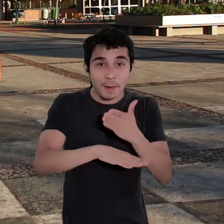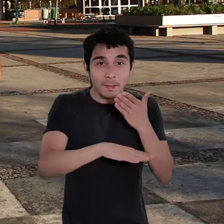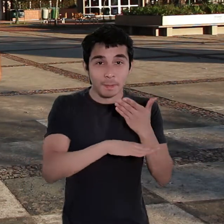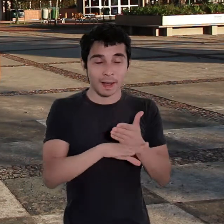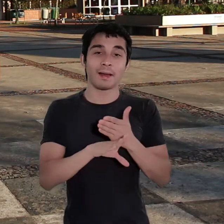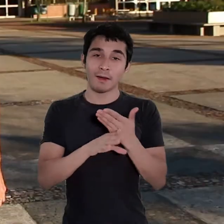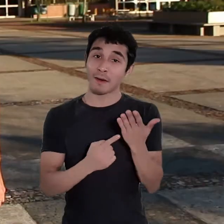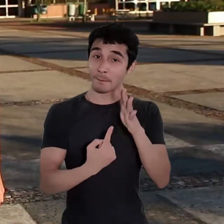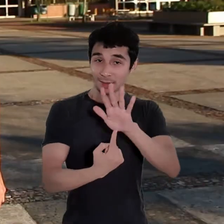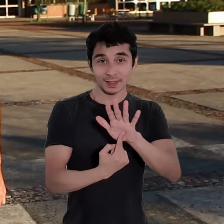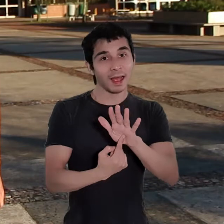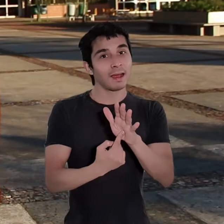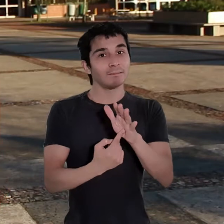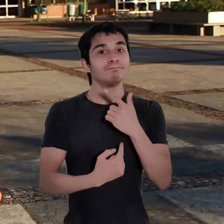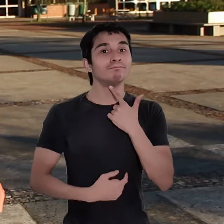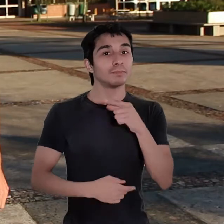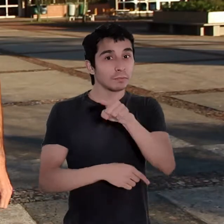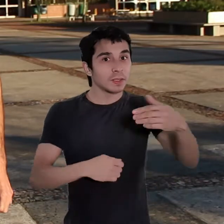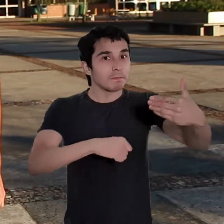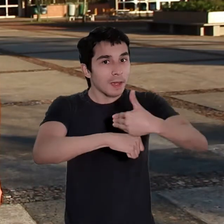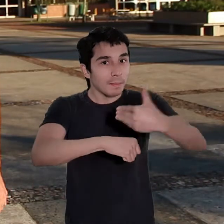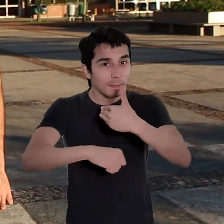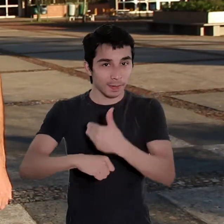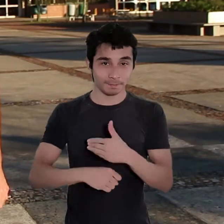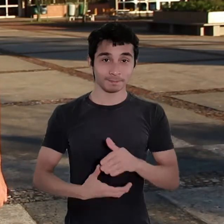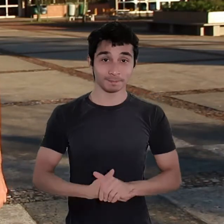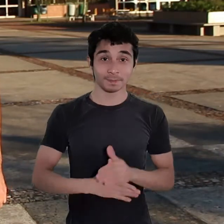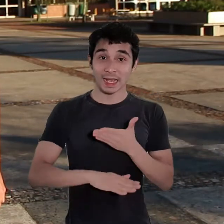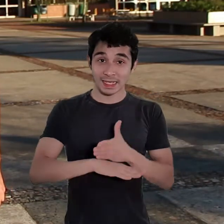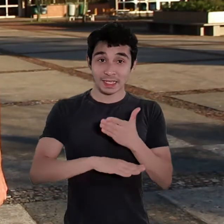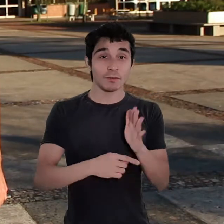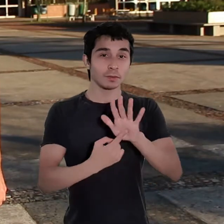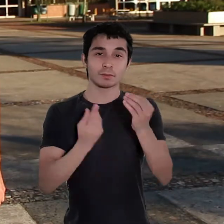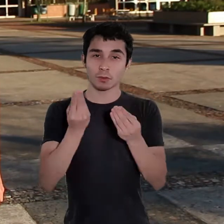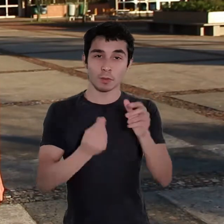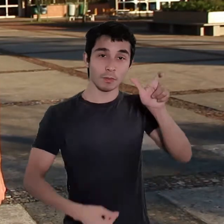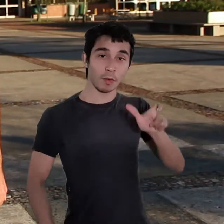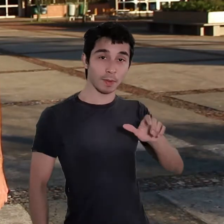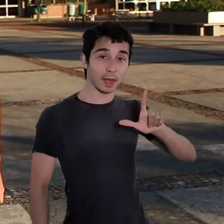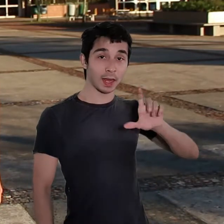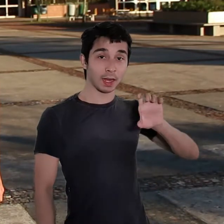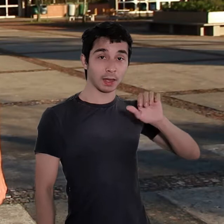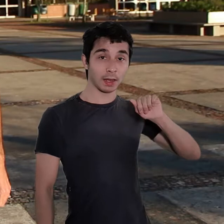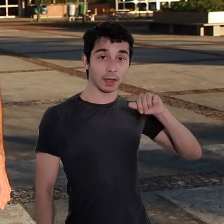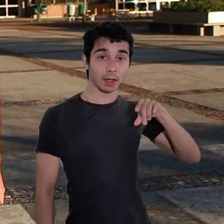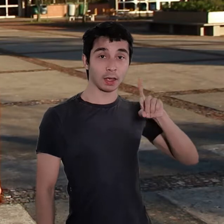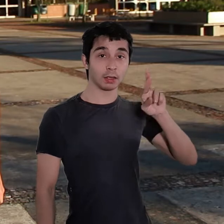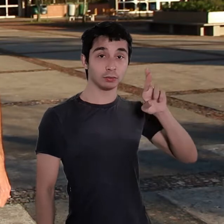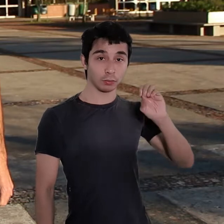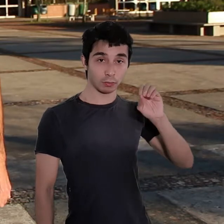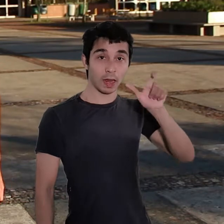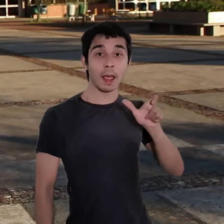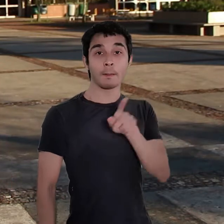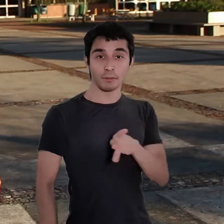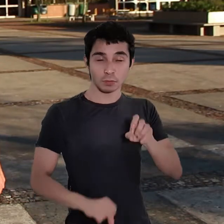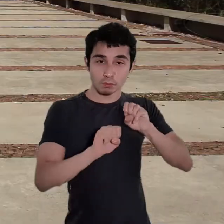todos vocês participassem. E agora, para demonstrar os exercícios, gostaria de contar com a presença do Leandro, educador de atividades físico-esportivas